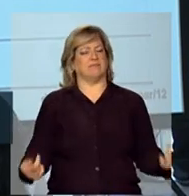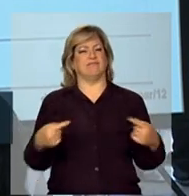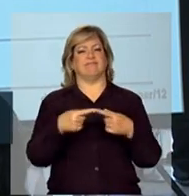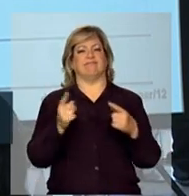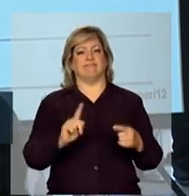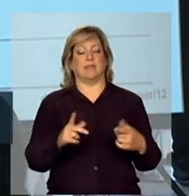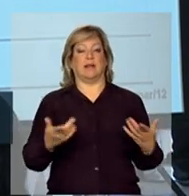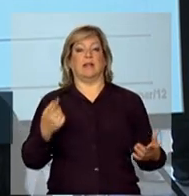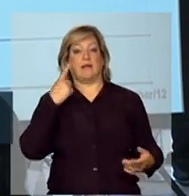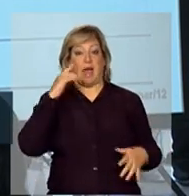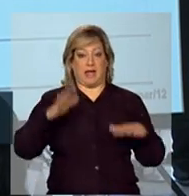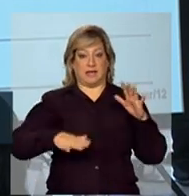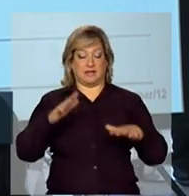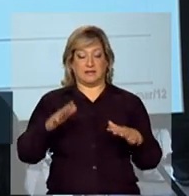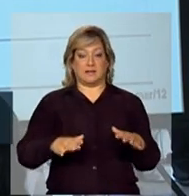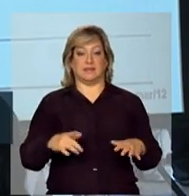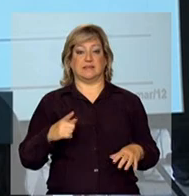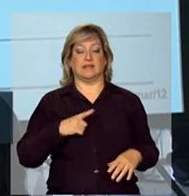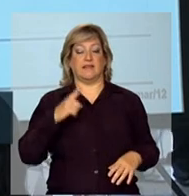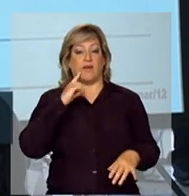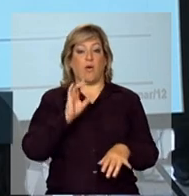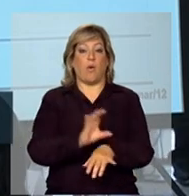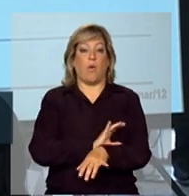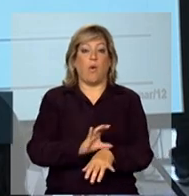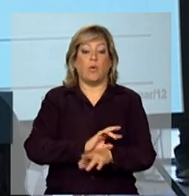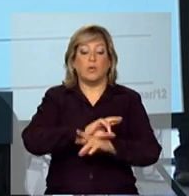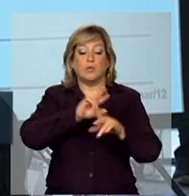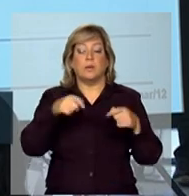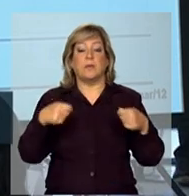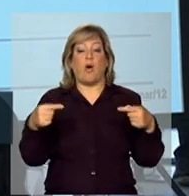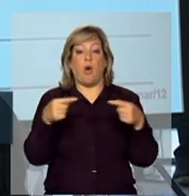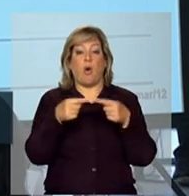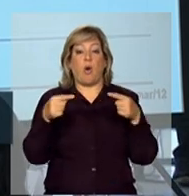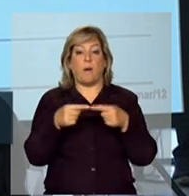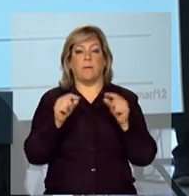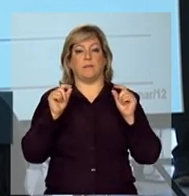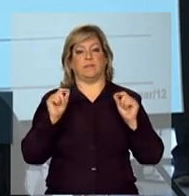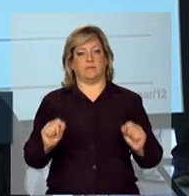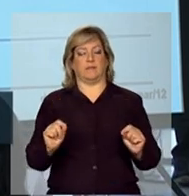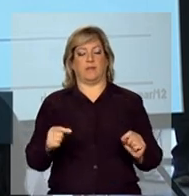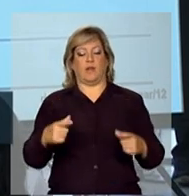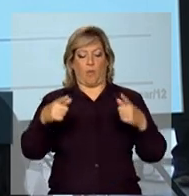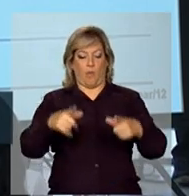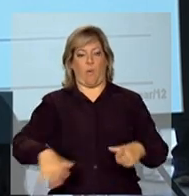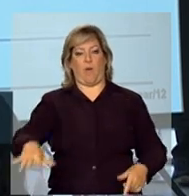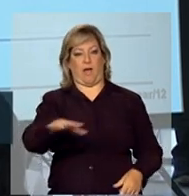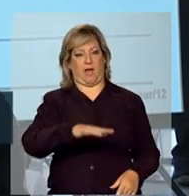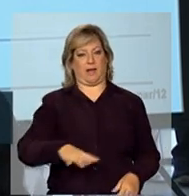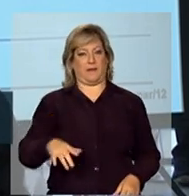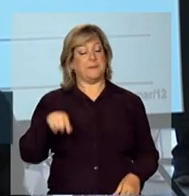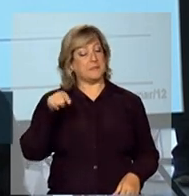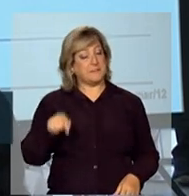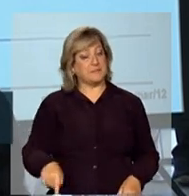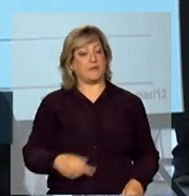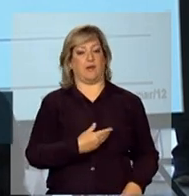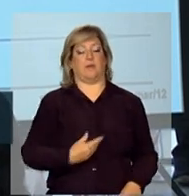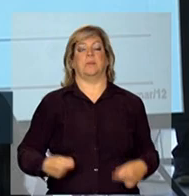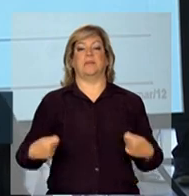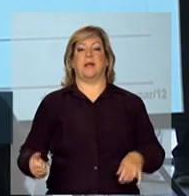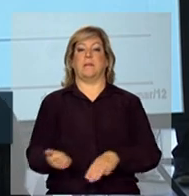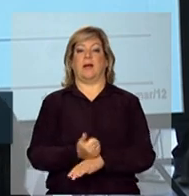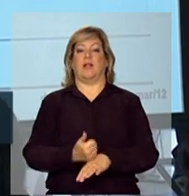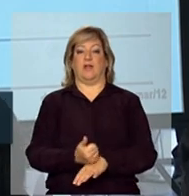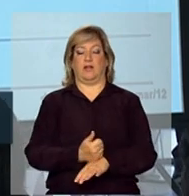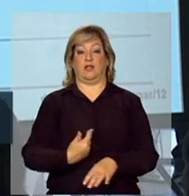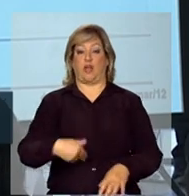procurando na cidade ao lado. Como fazer esse encontro? Essa é uma tarefa nossa, do Estado, e é isso que nós precisamos melhorar,